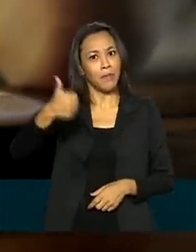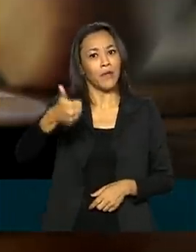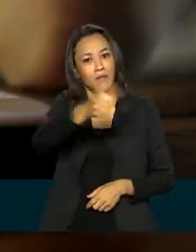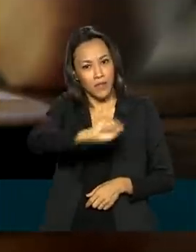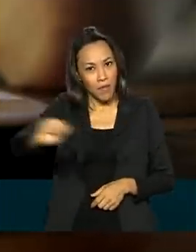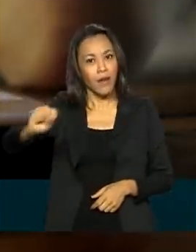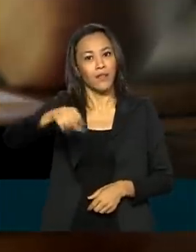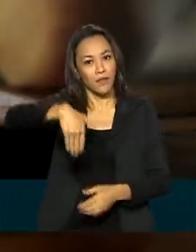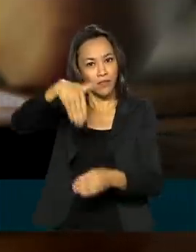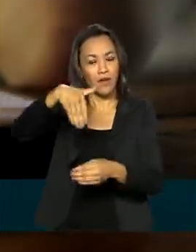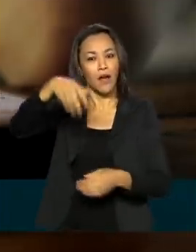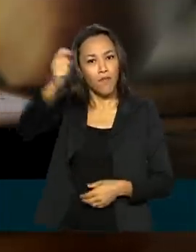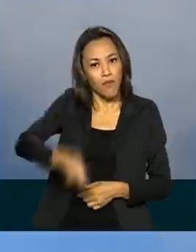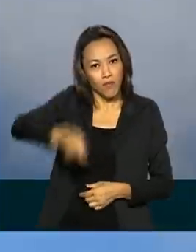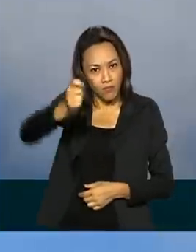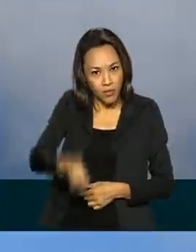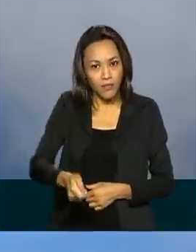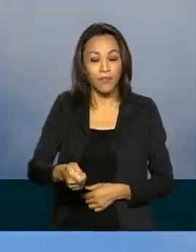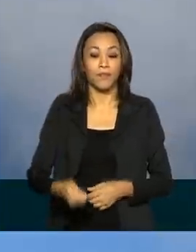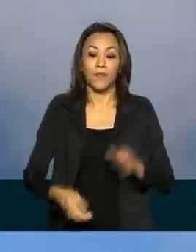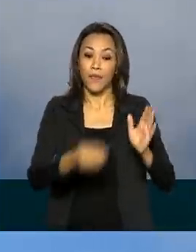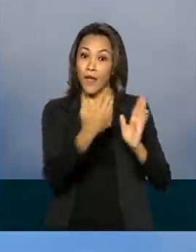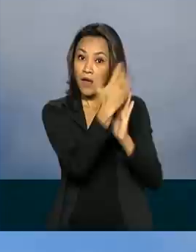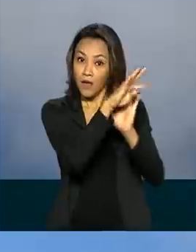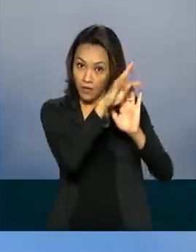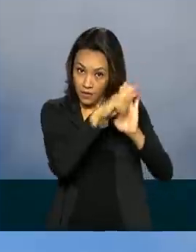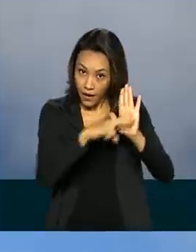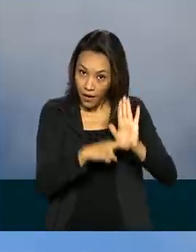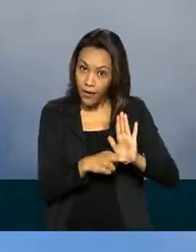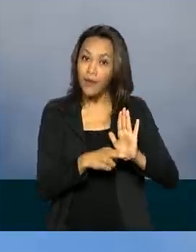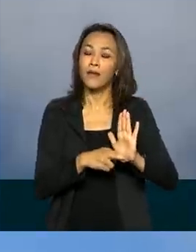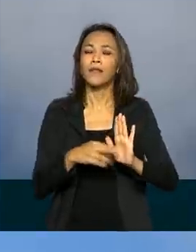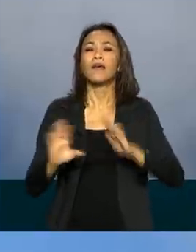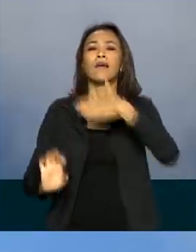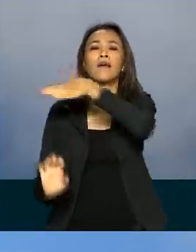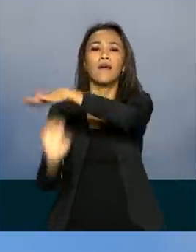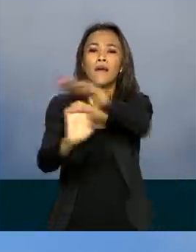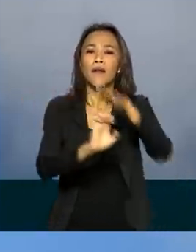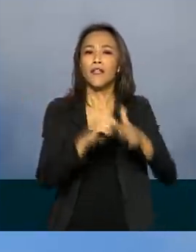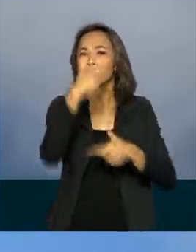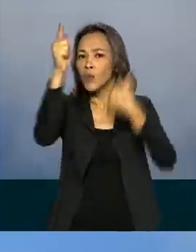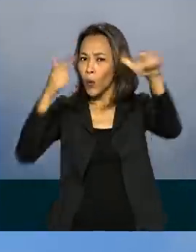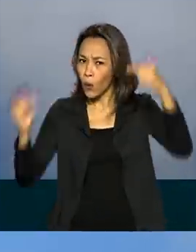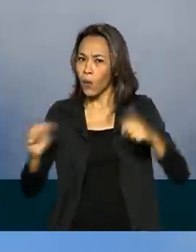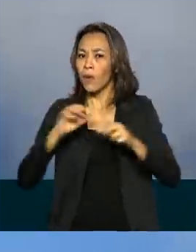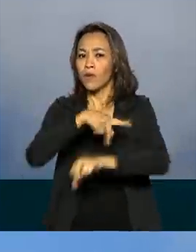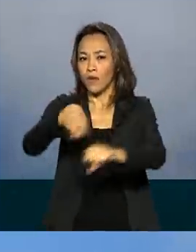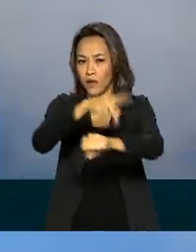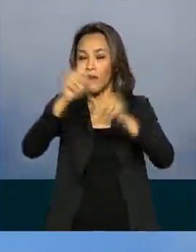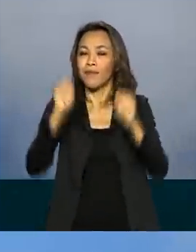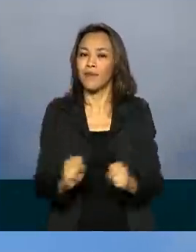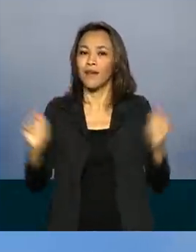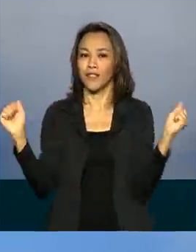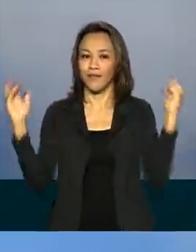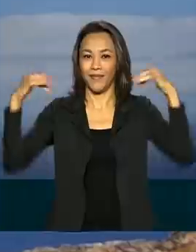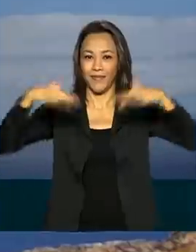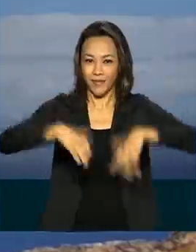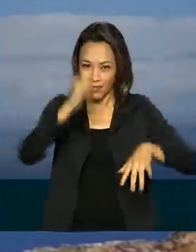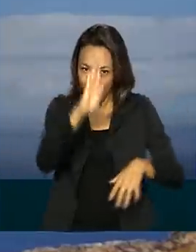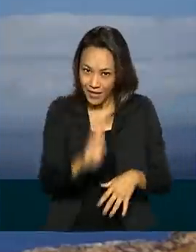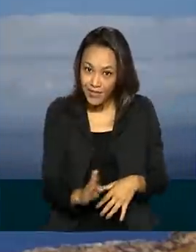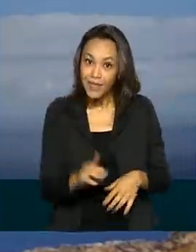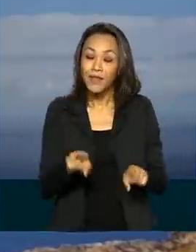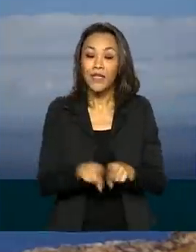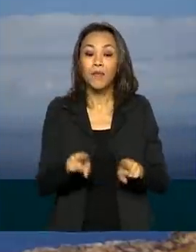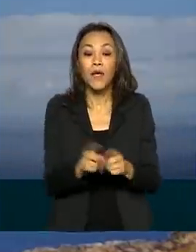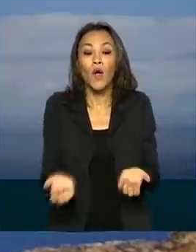deste ano. Pelo edital, empresas estrangeiras vão poder participar e deverão fornecer componentes para